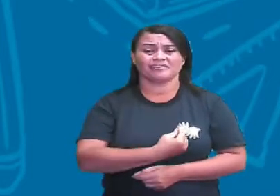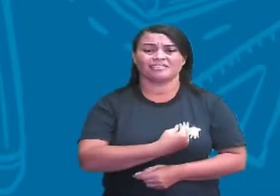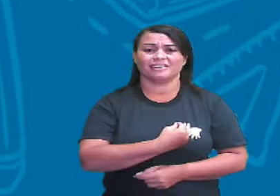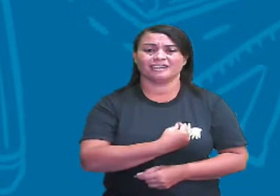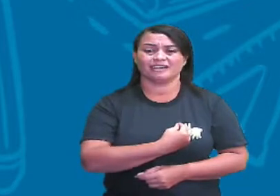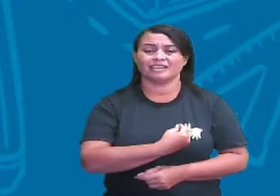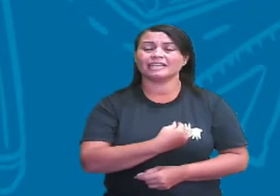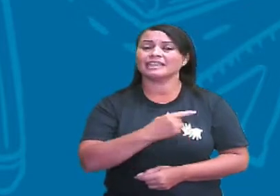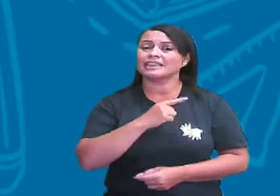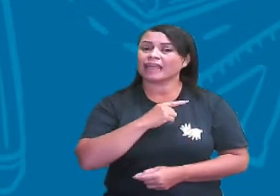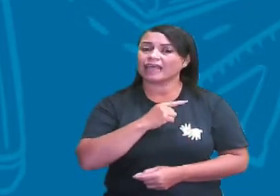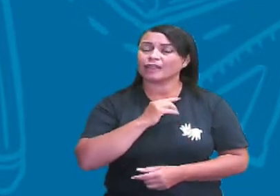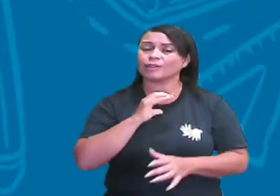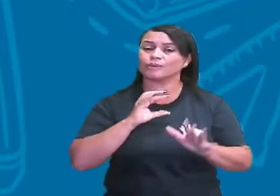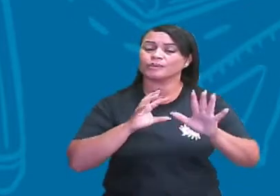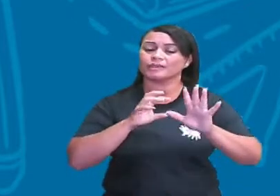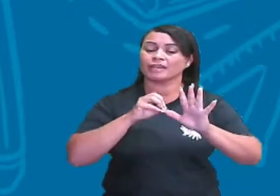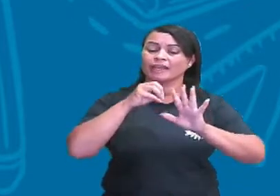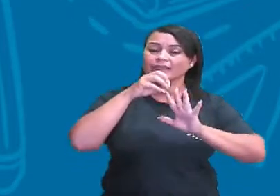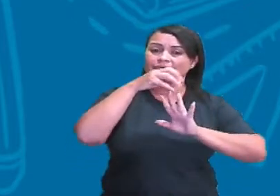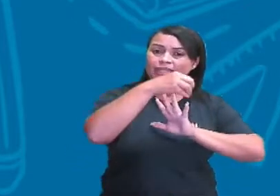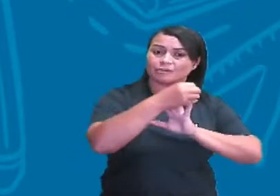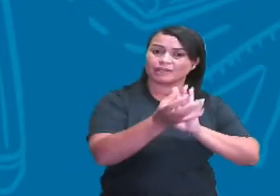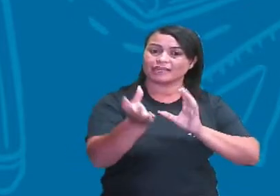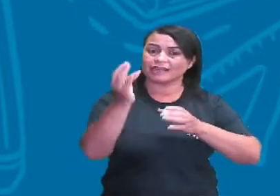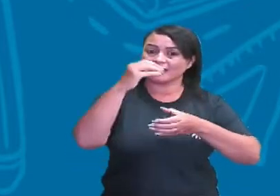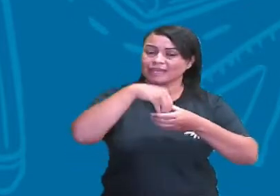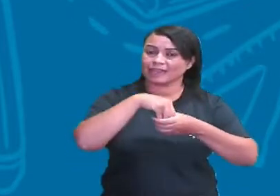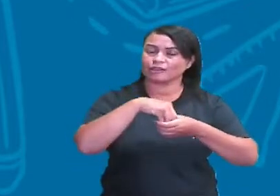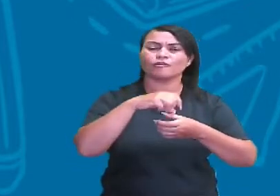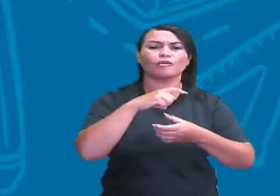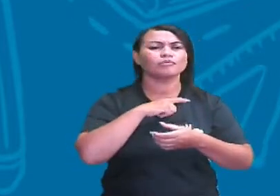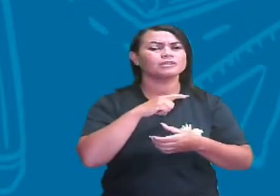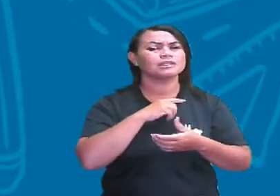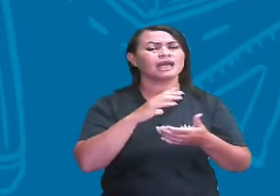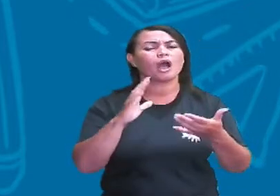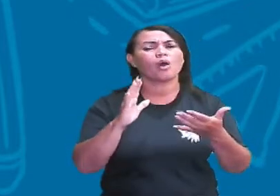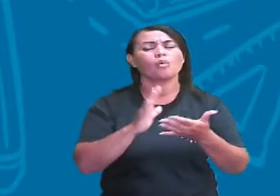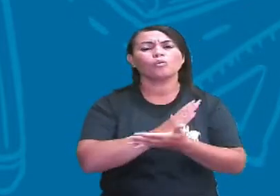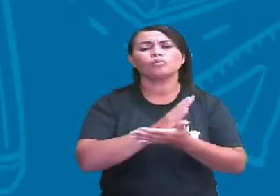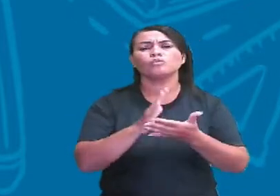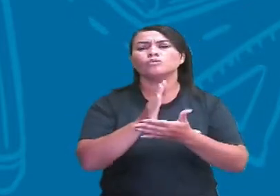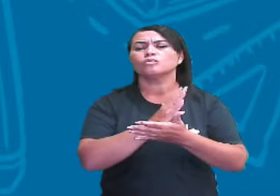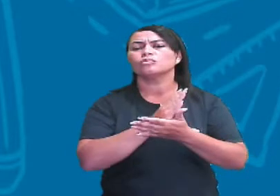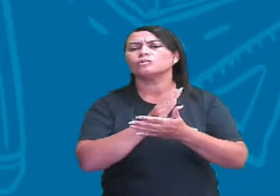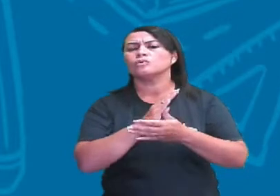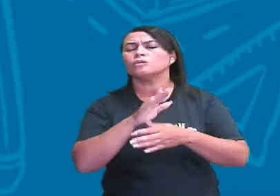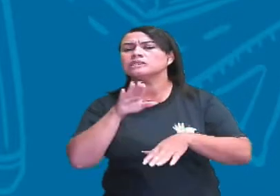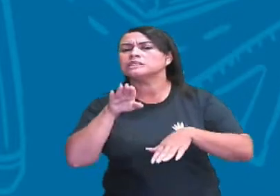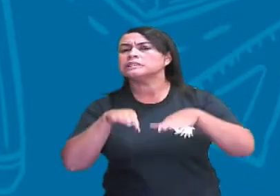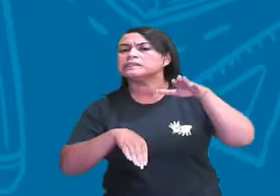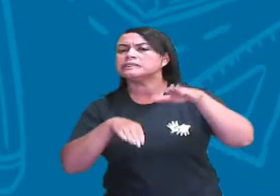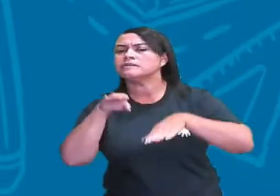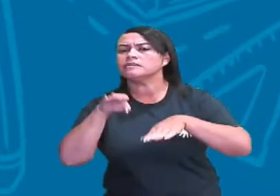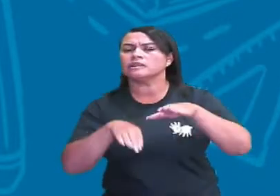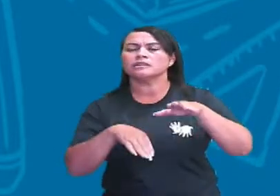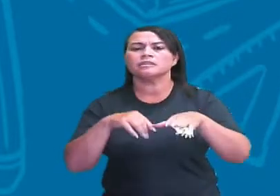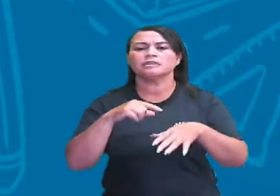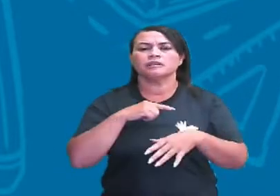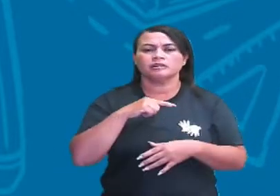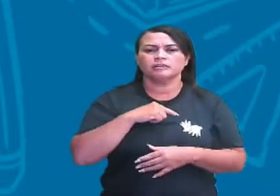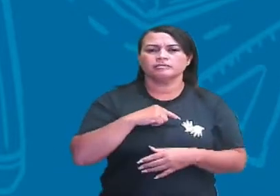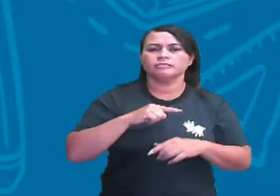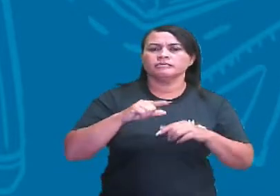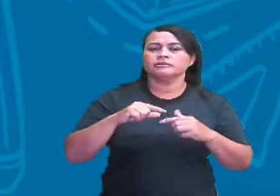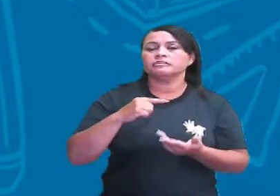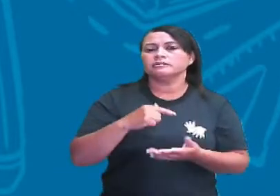Então, dentro de uma cadeia alimentar, a gente vai ter alguns níveis tróficos, que são os níveis dos